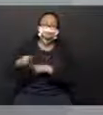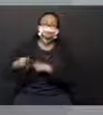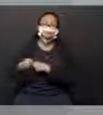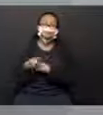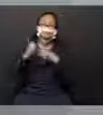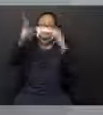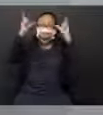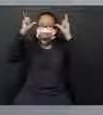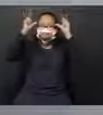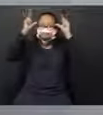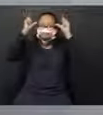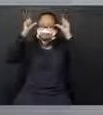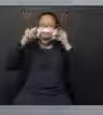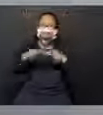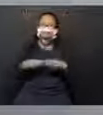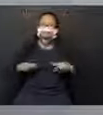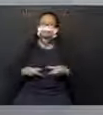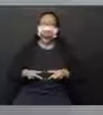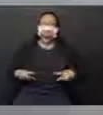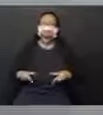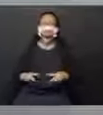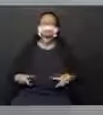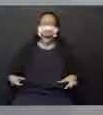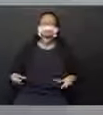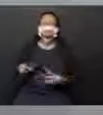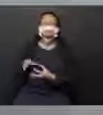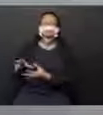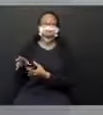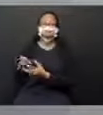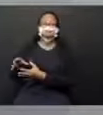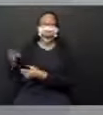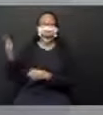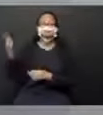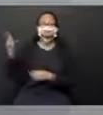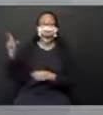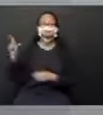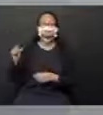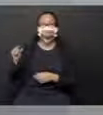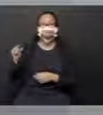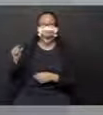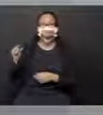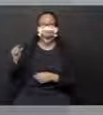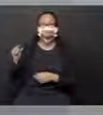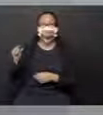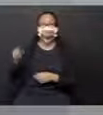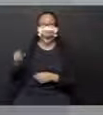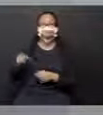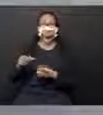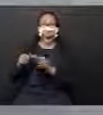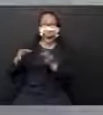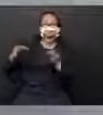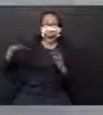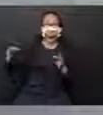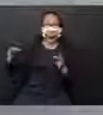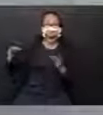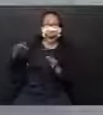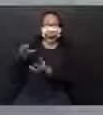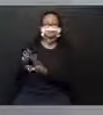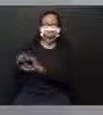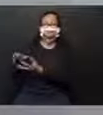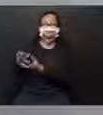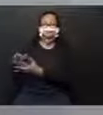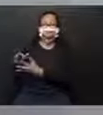sombra ficou menor. Quando eu coloquei ela mais longe, ela ficou maior. Então, de